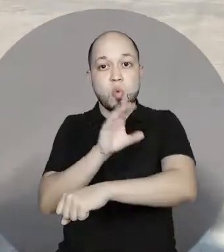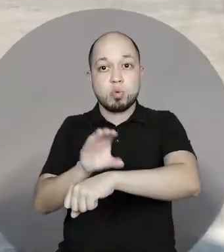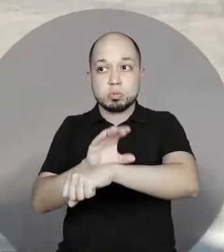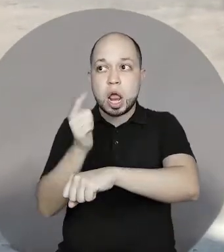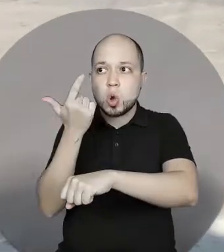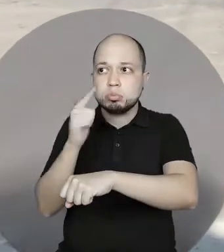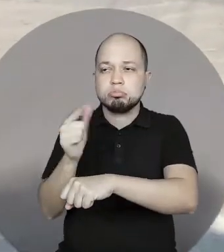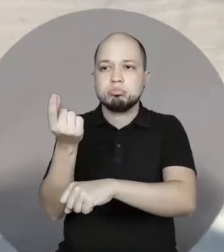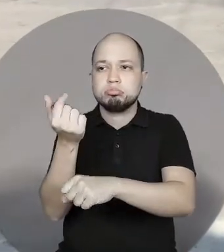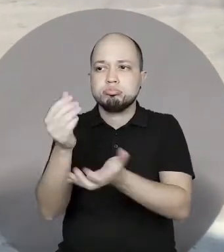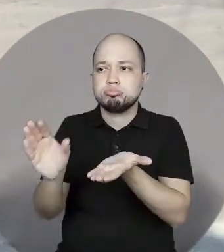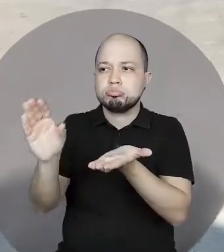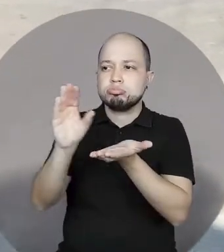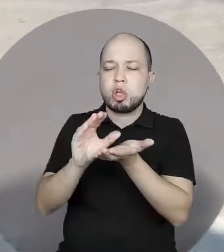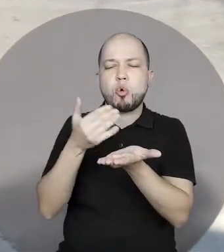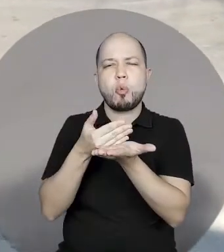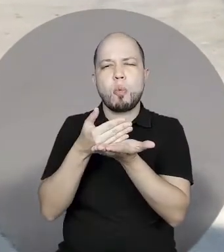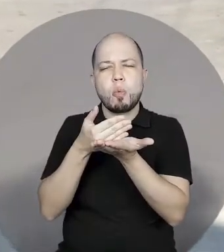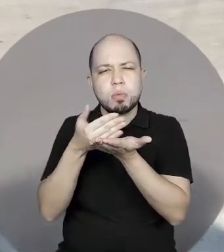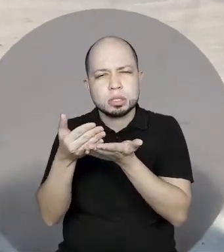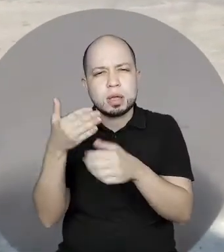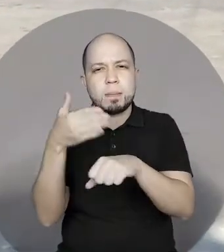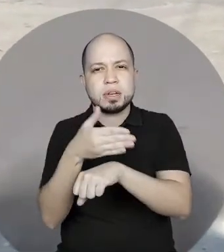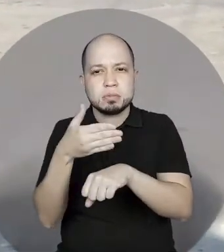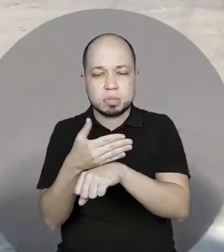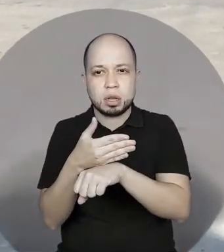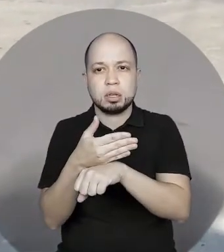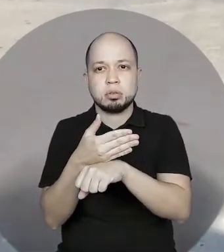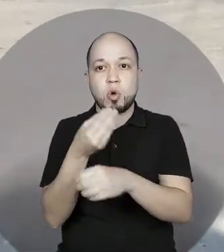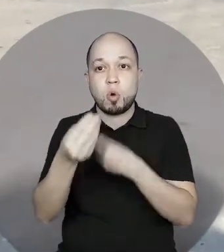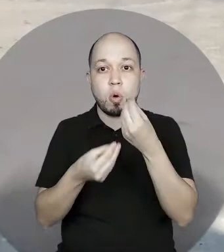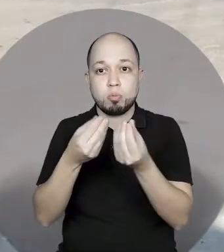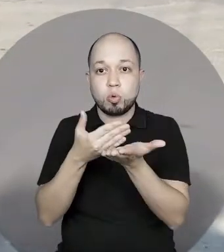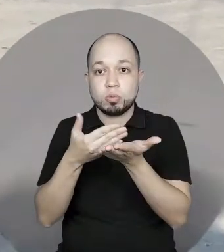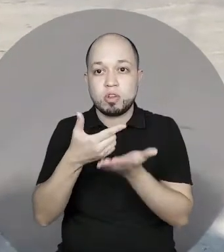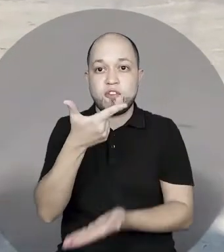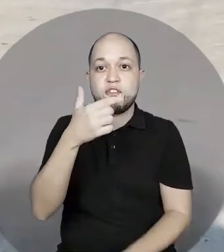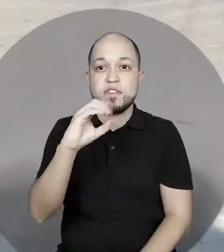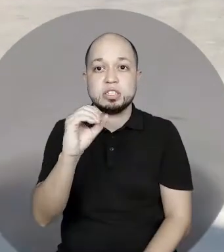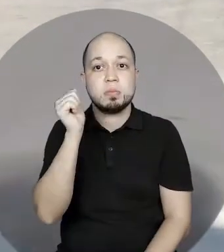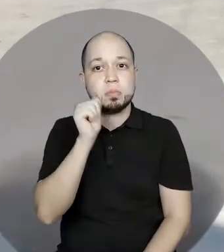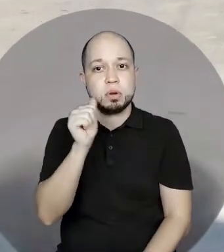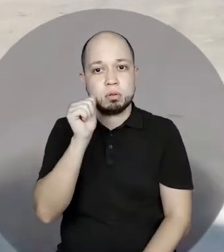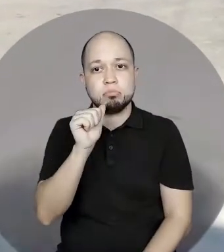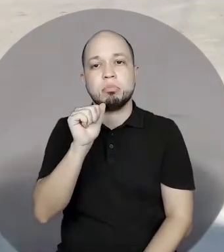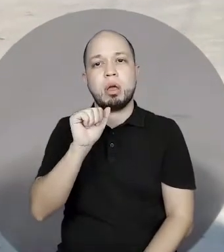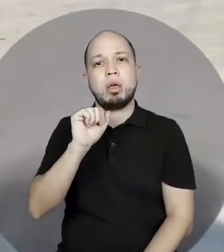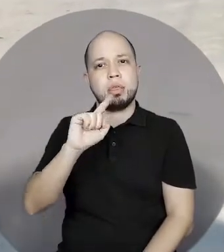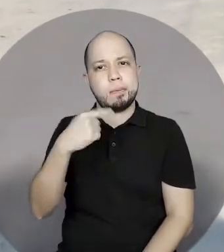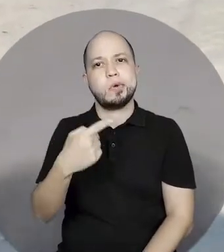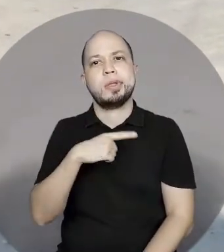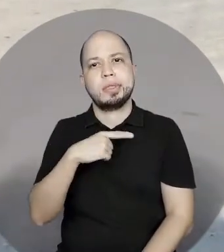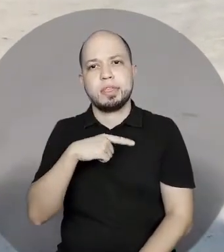E aí eu comecei a participar, acho que a gente iniciou com 20 mulheres. E aí, até então, a gente foi tendo formação,